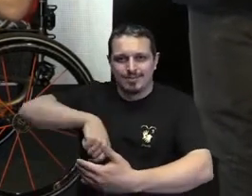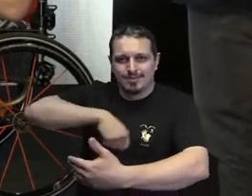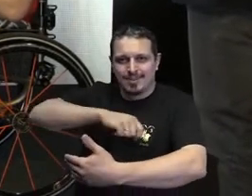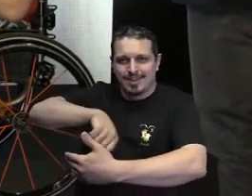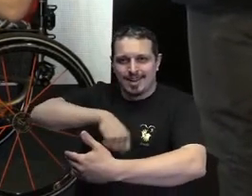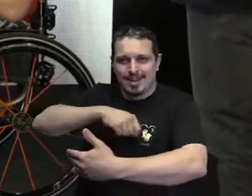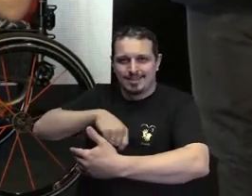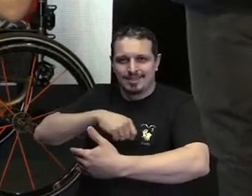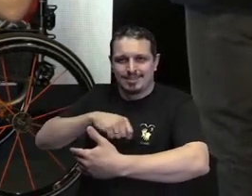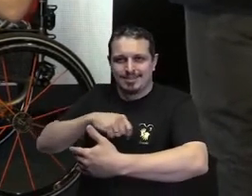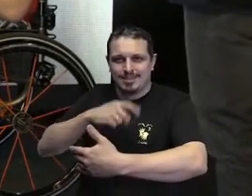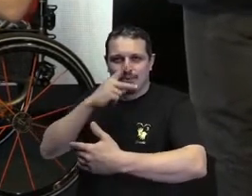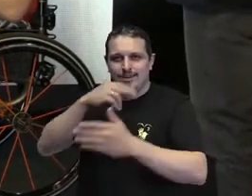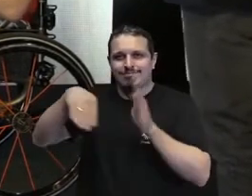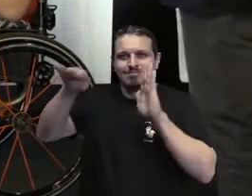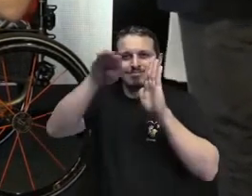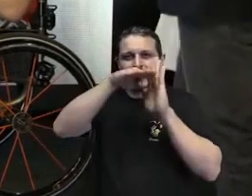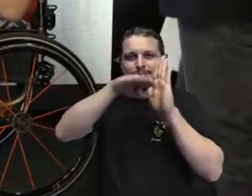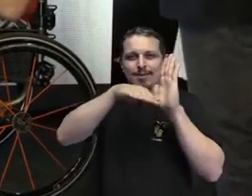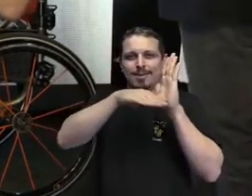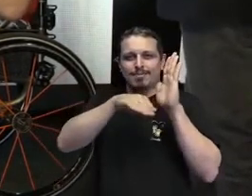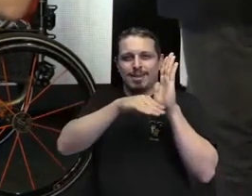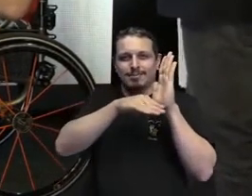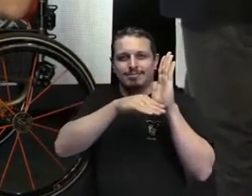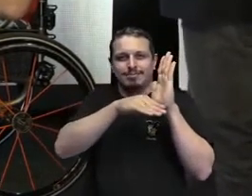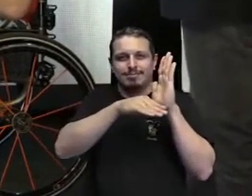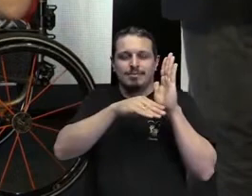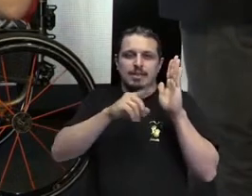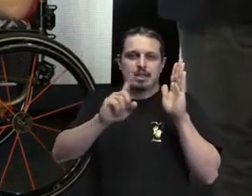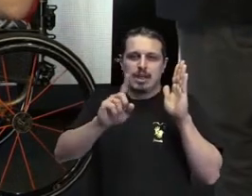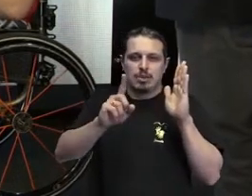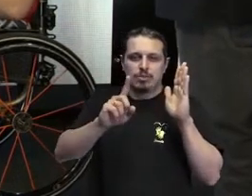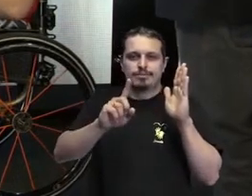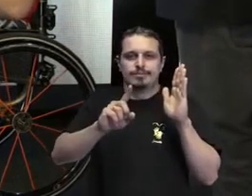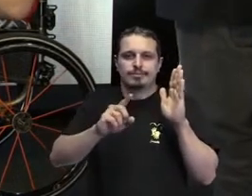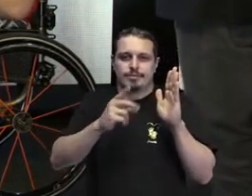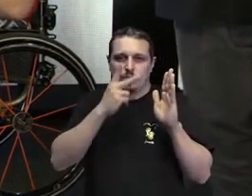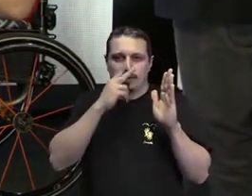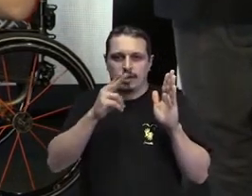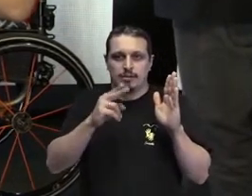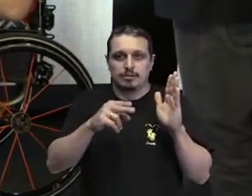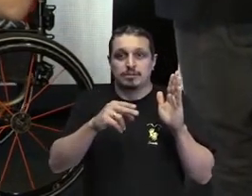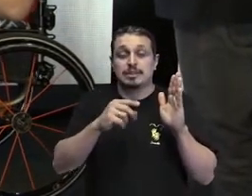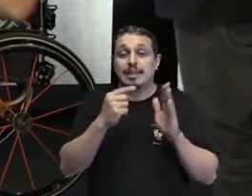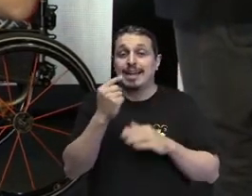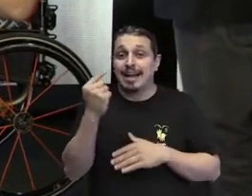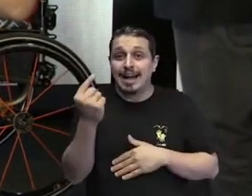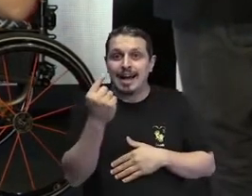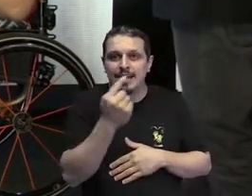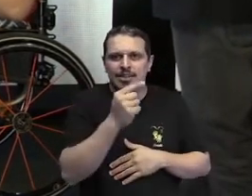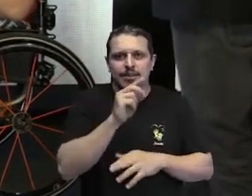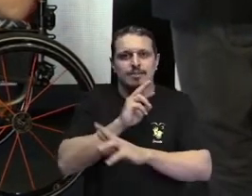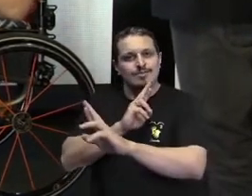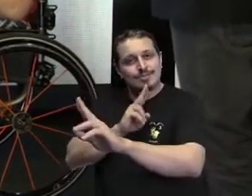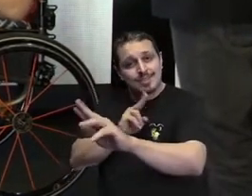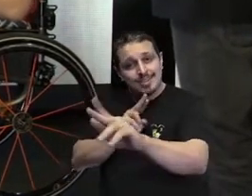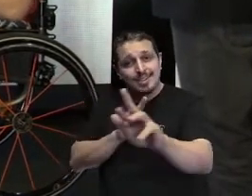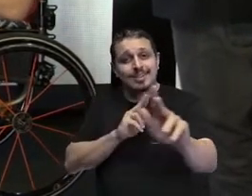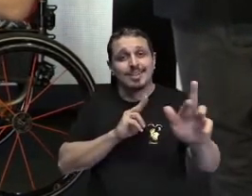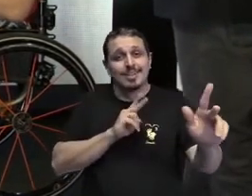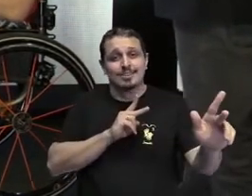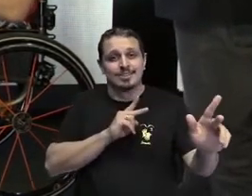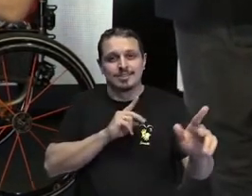processo de descobrimento da identidade, ele é para cada um de um jeito, né? Então, eu queria